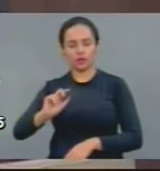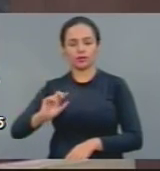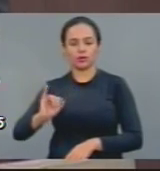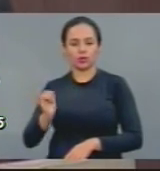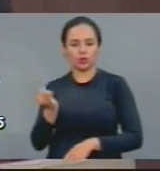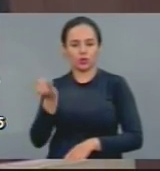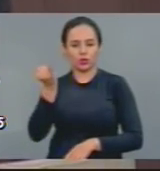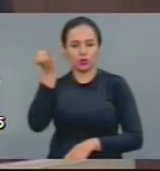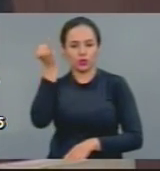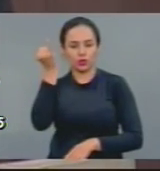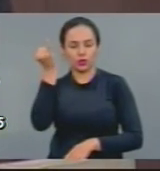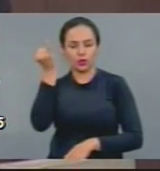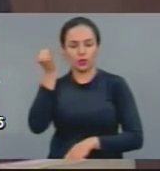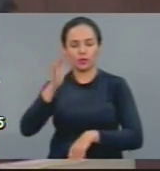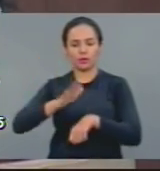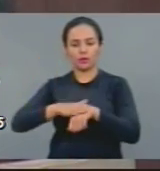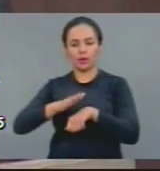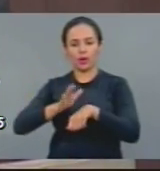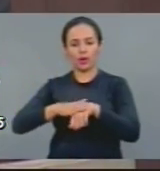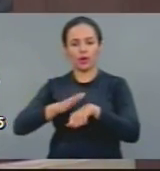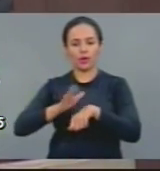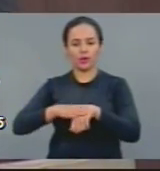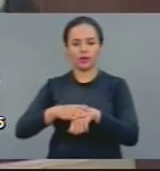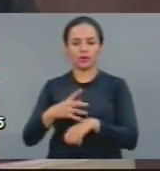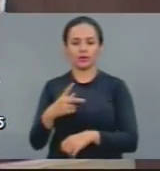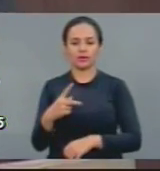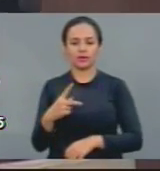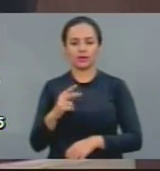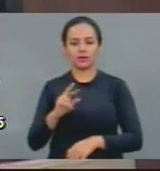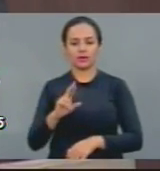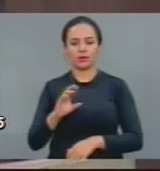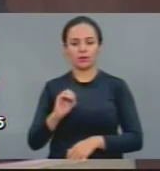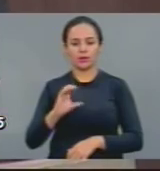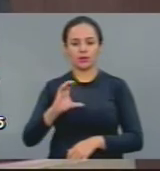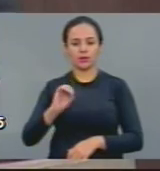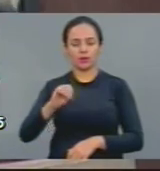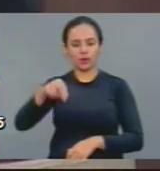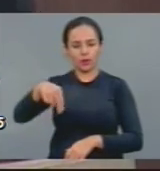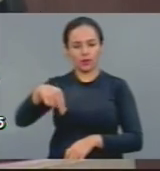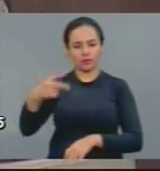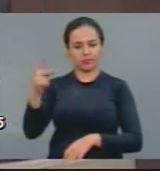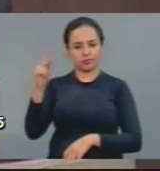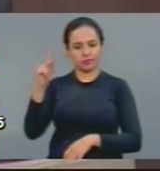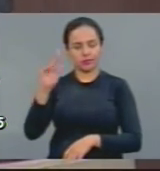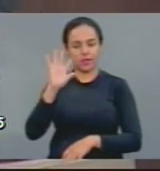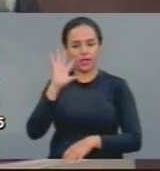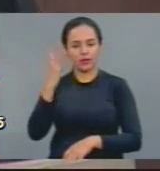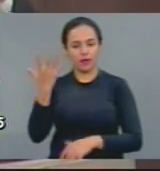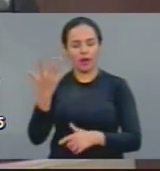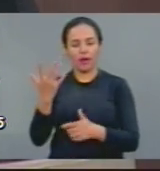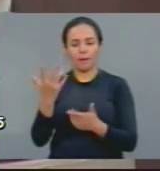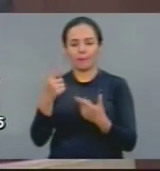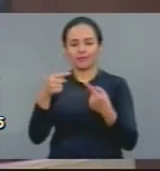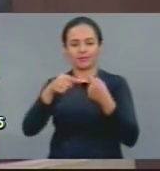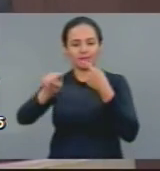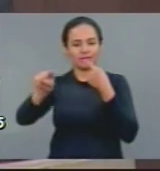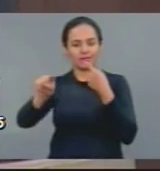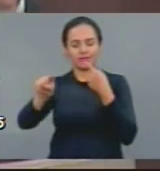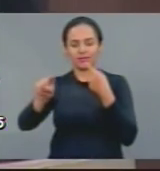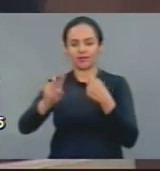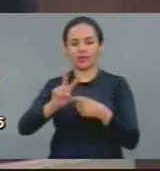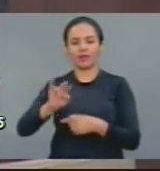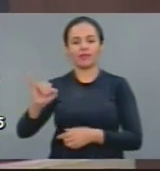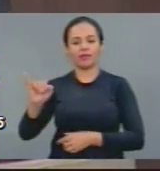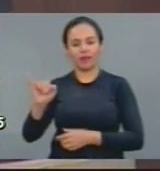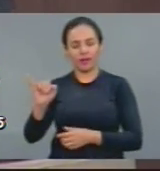adotada pelo COPOM é uma decisão antipovo que vai desaquecer mais a economia,